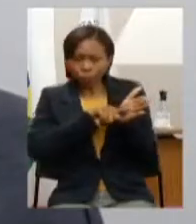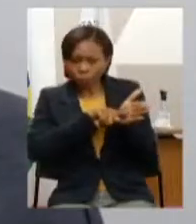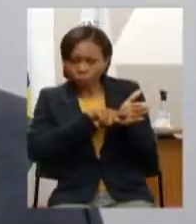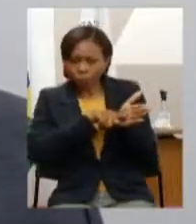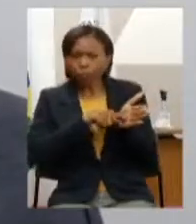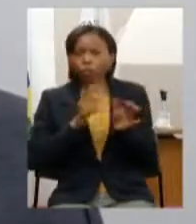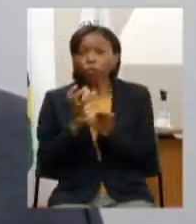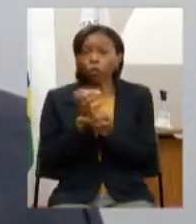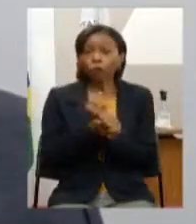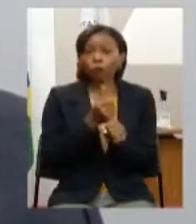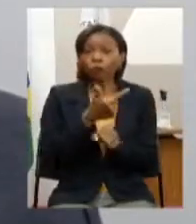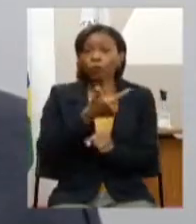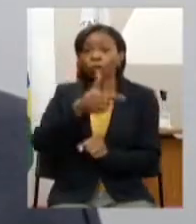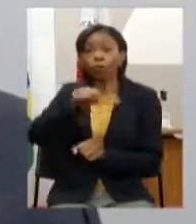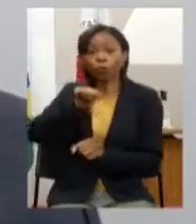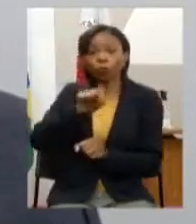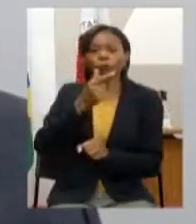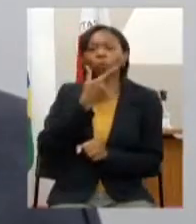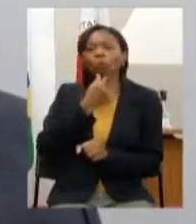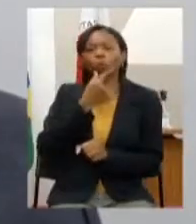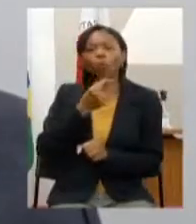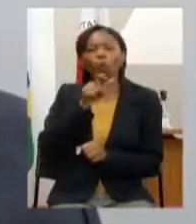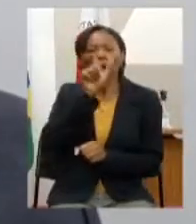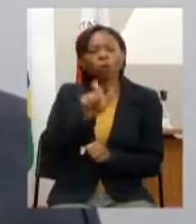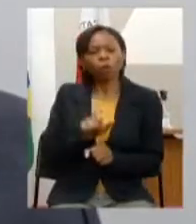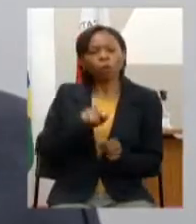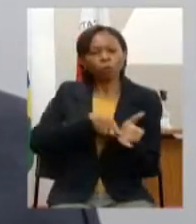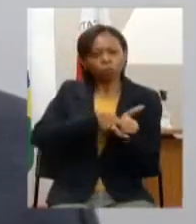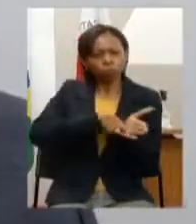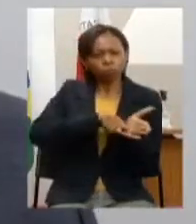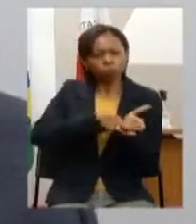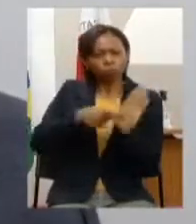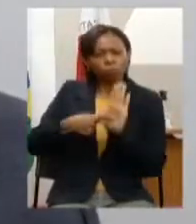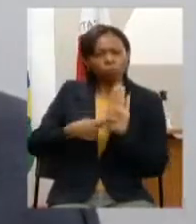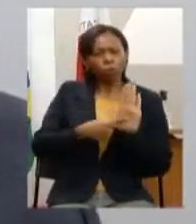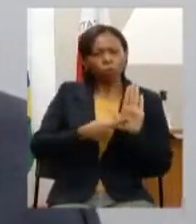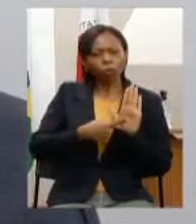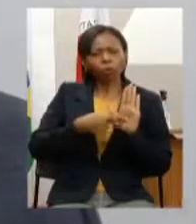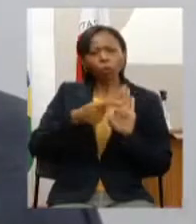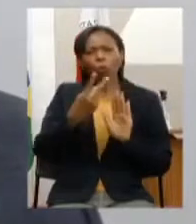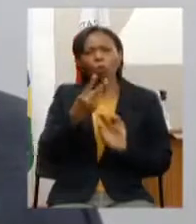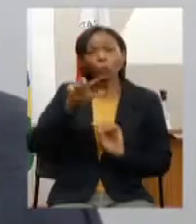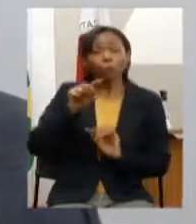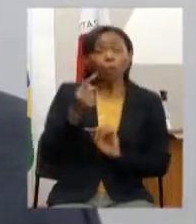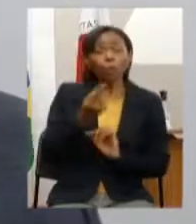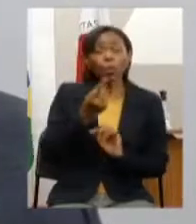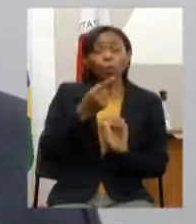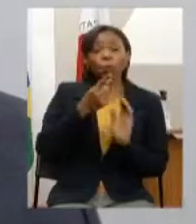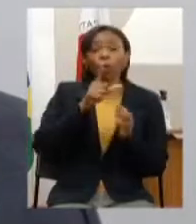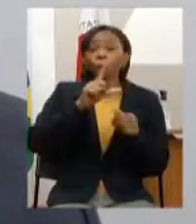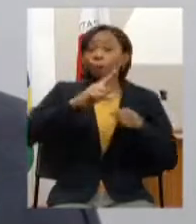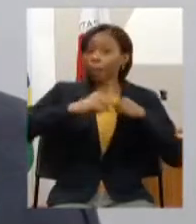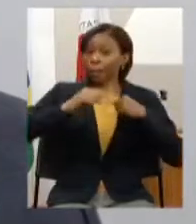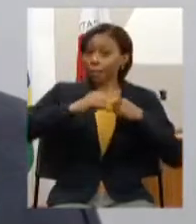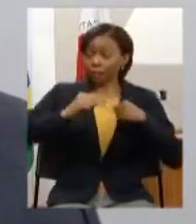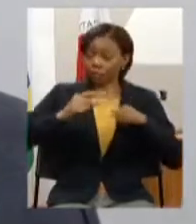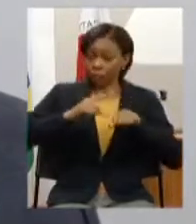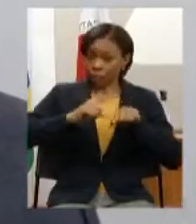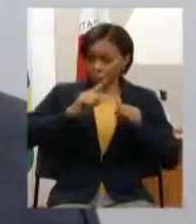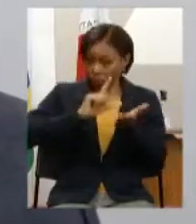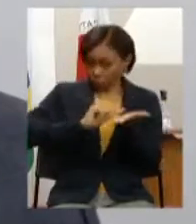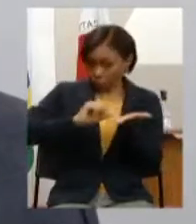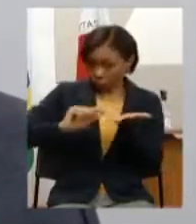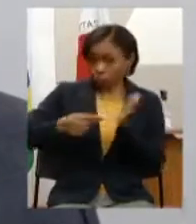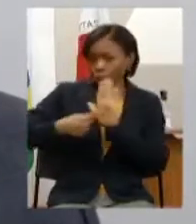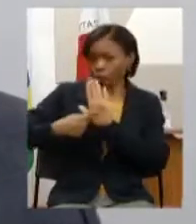cientistas reuniu quase 2 mil artigos que indicam riscos ligados a distúrbios do sono geração de